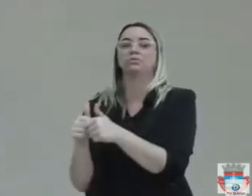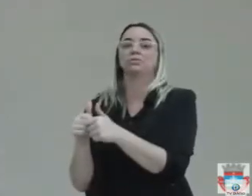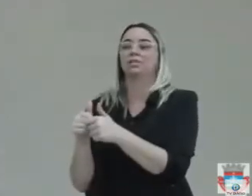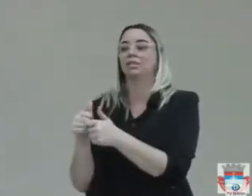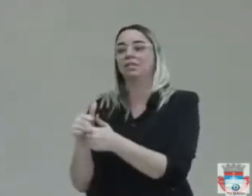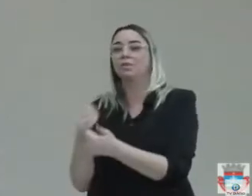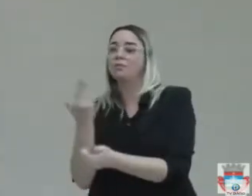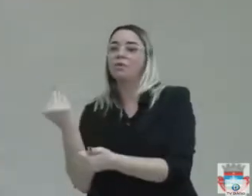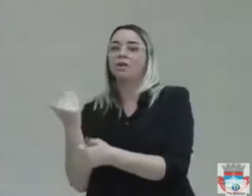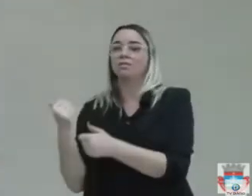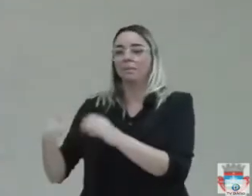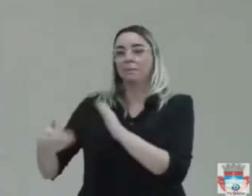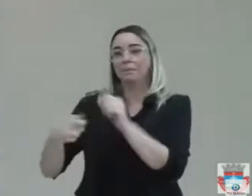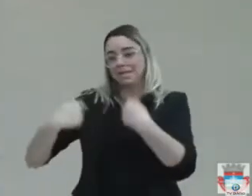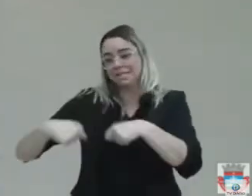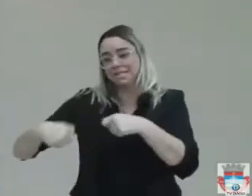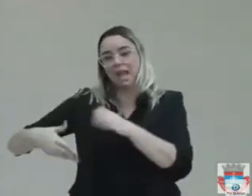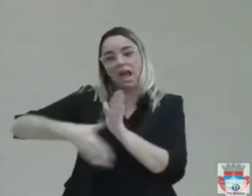perca as aulas, por favor.